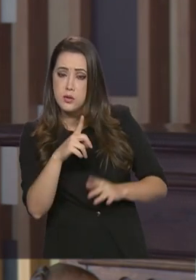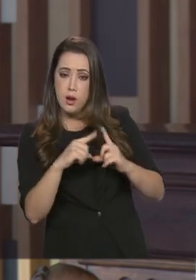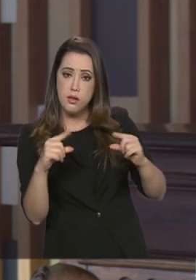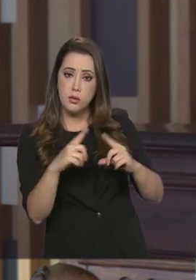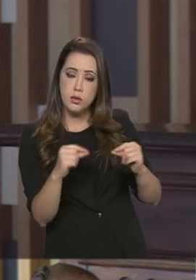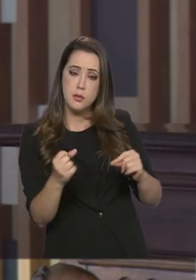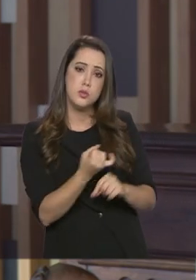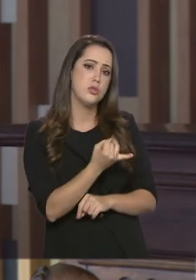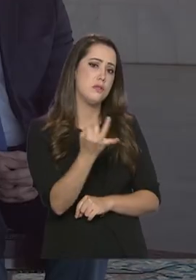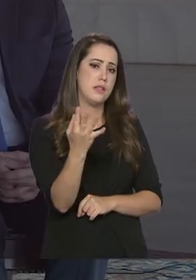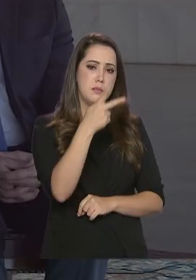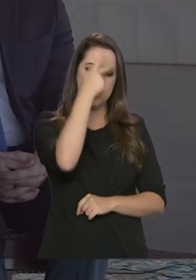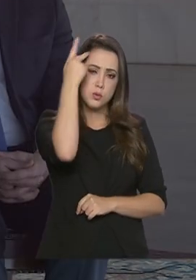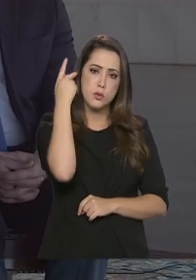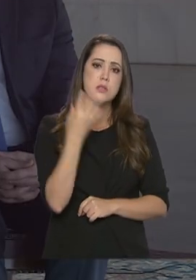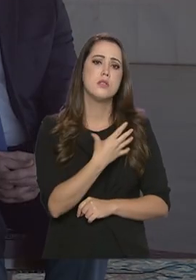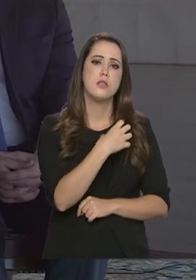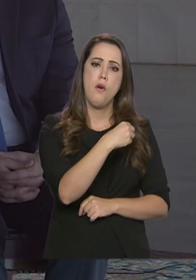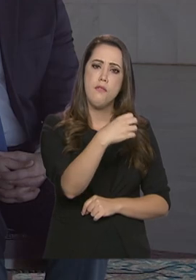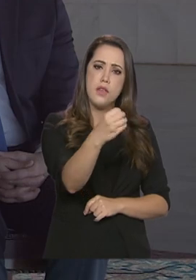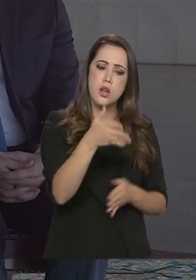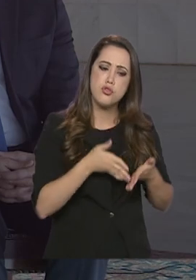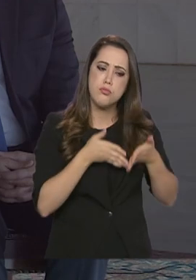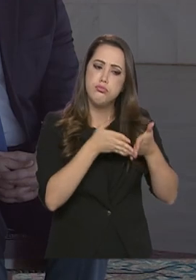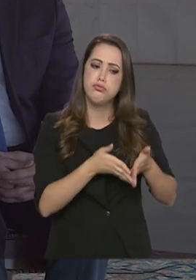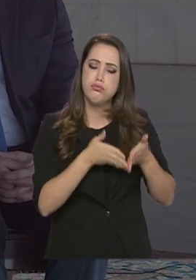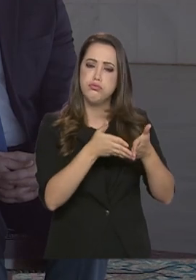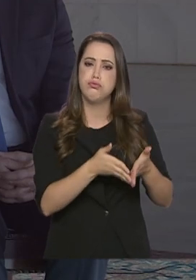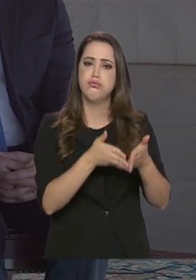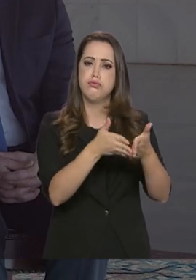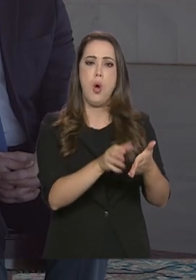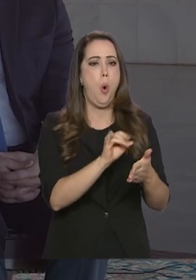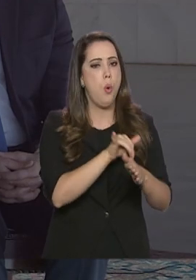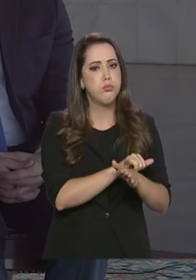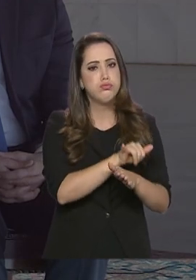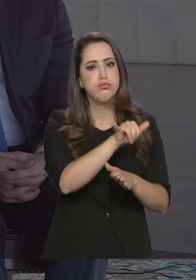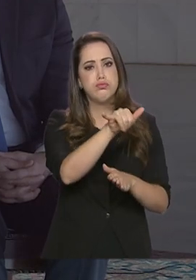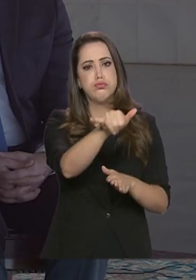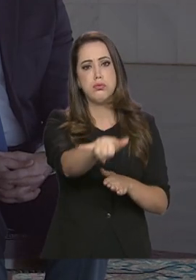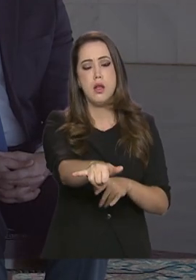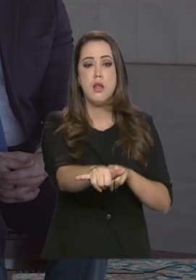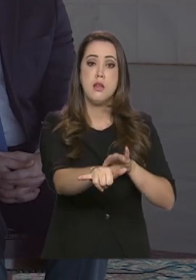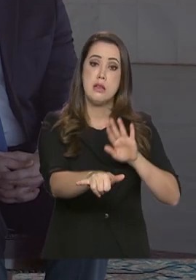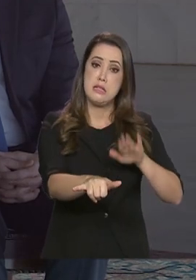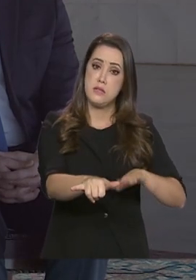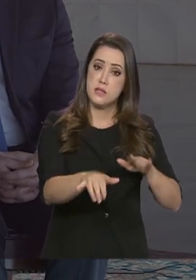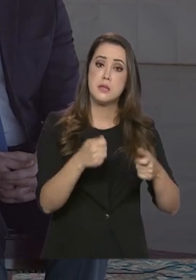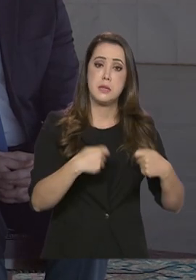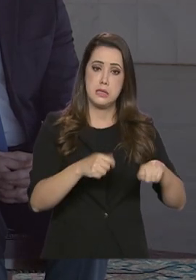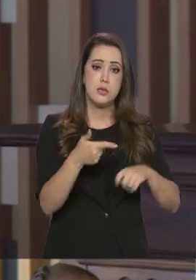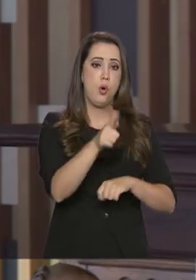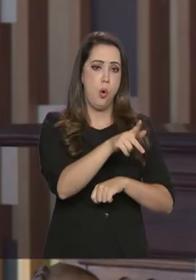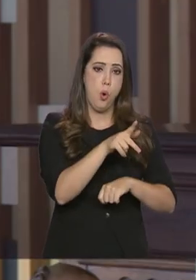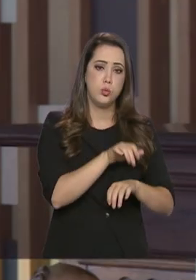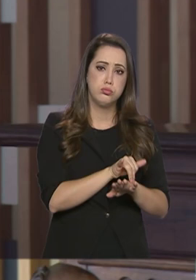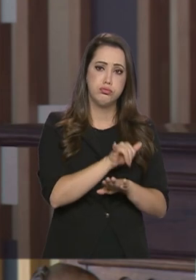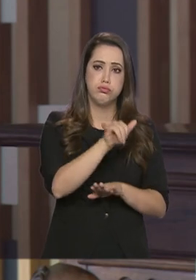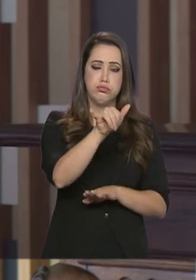ainda por via marítima, outras foram já por avião. Estamos vendo aí talvez a necessidade de outros voos para levar.